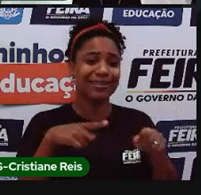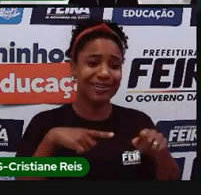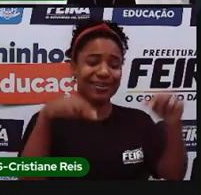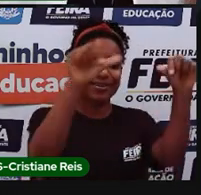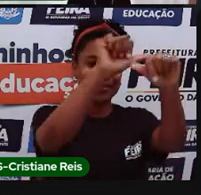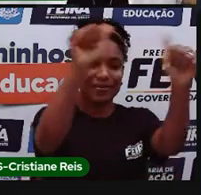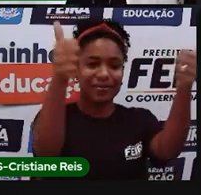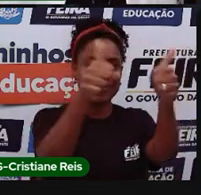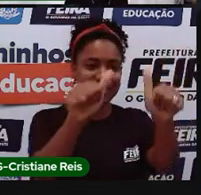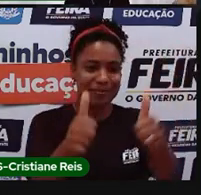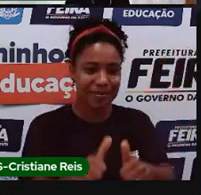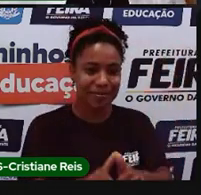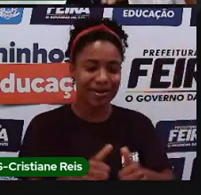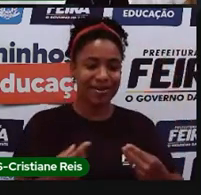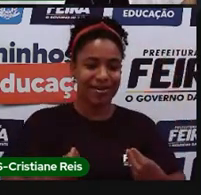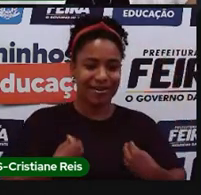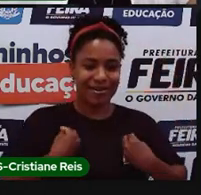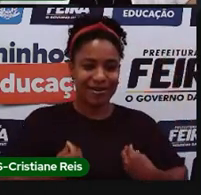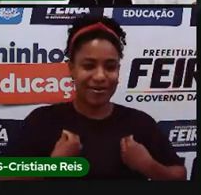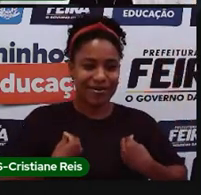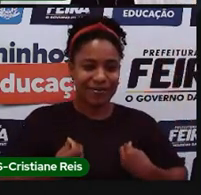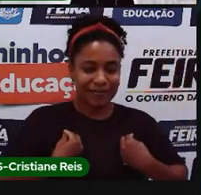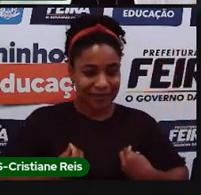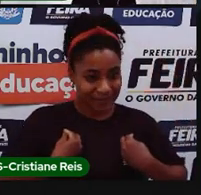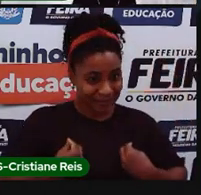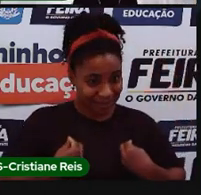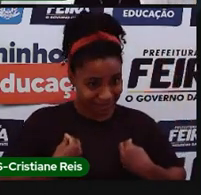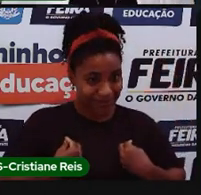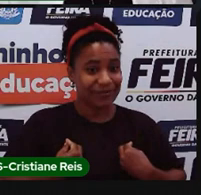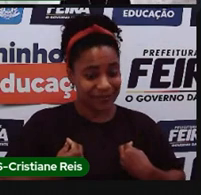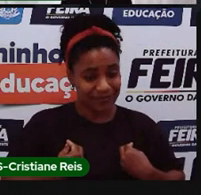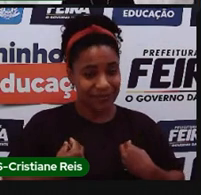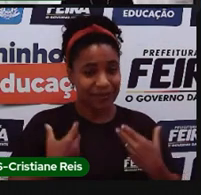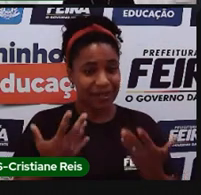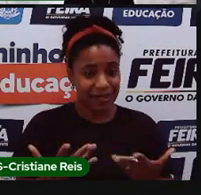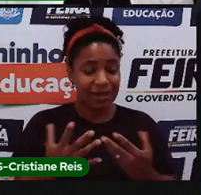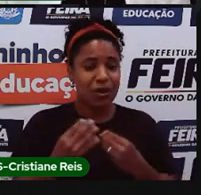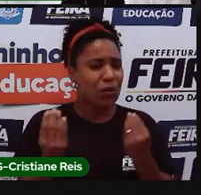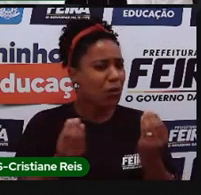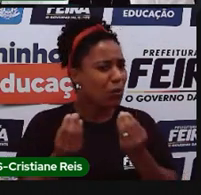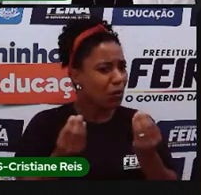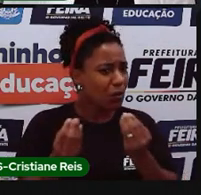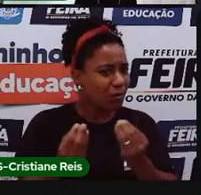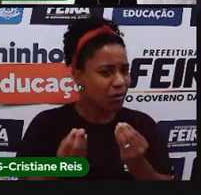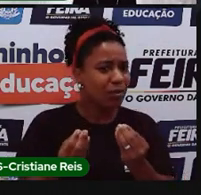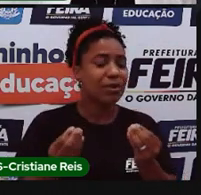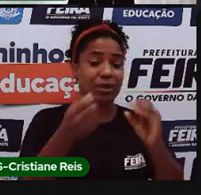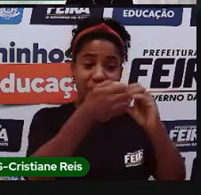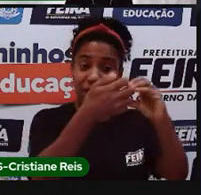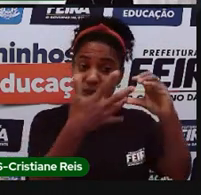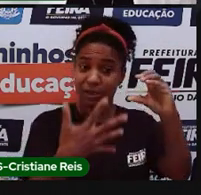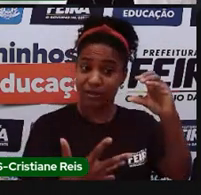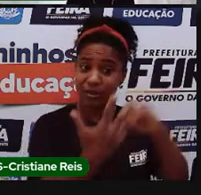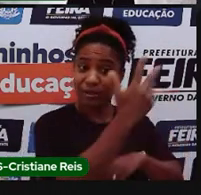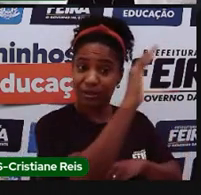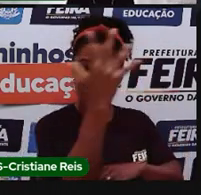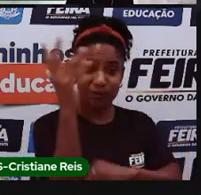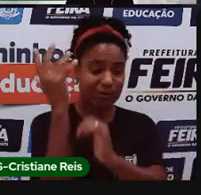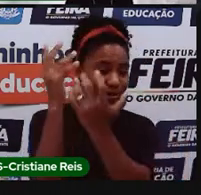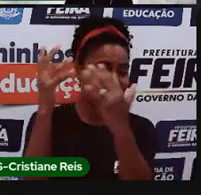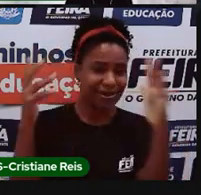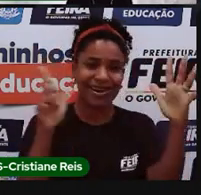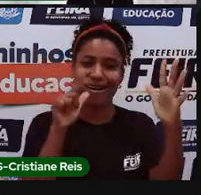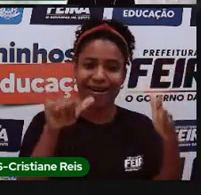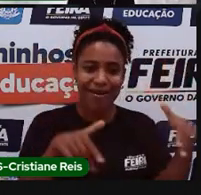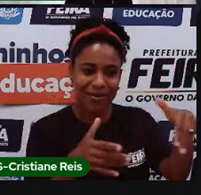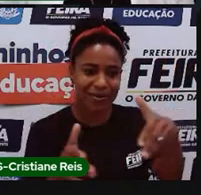quem criou e quem está estudando. Os mapas físicos são aqueles fenômenos da natureza, né, com elementos da natureza. Então, aqui, nós